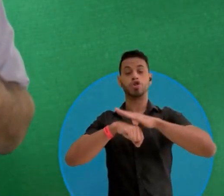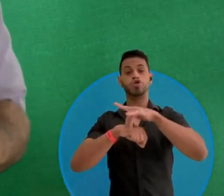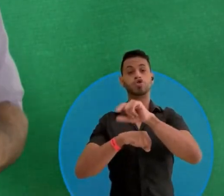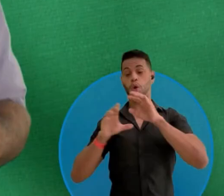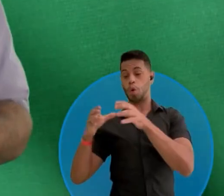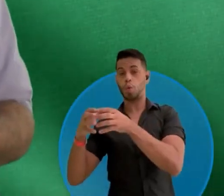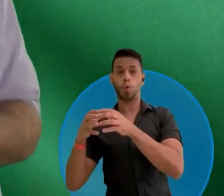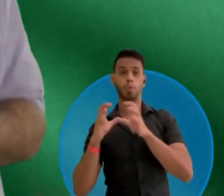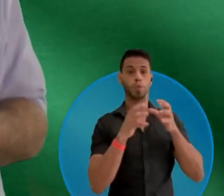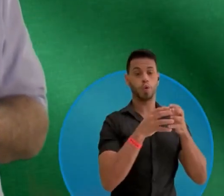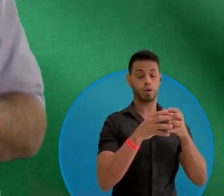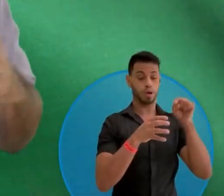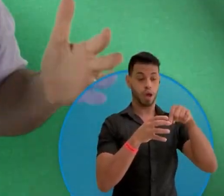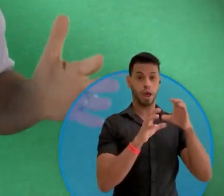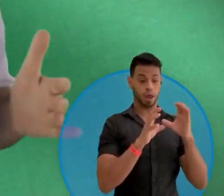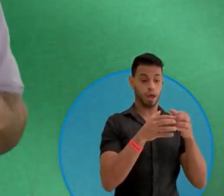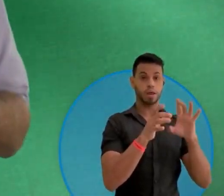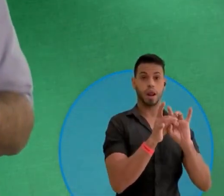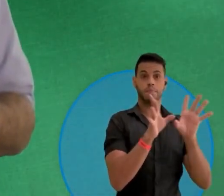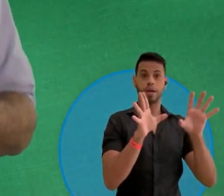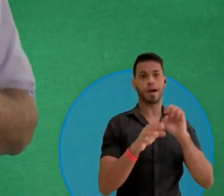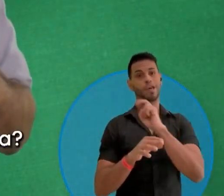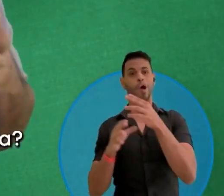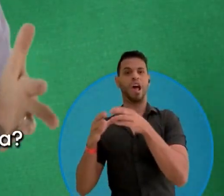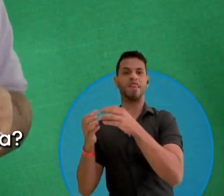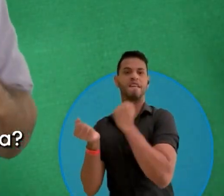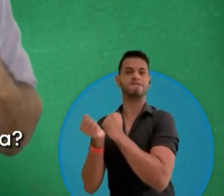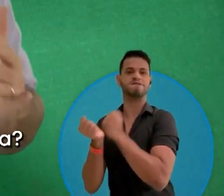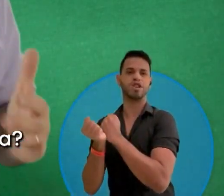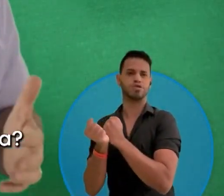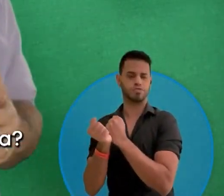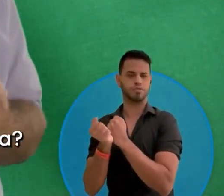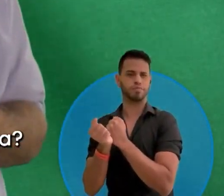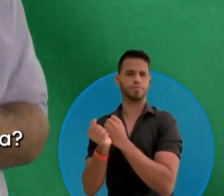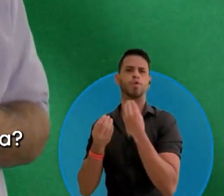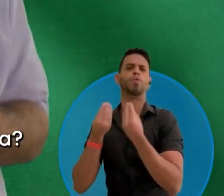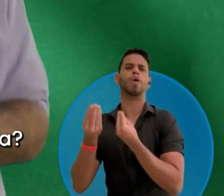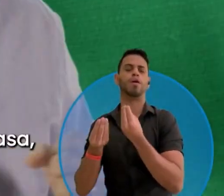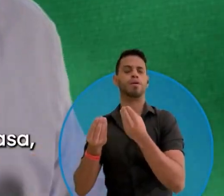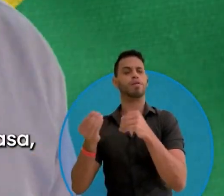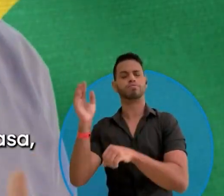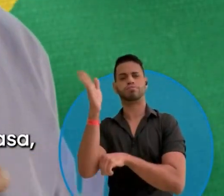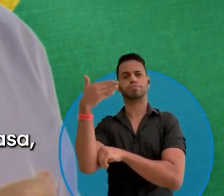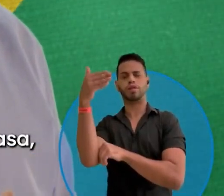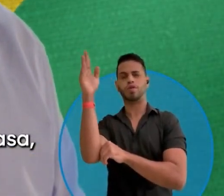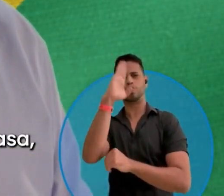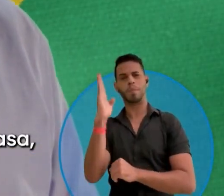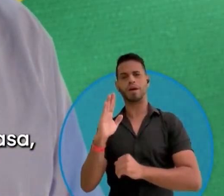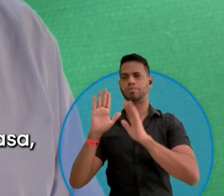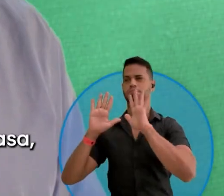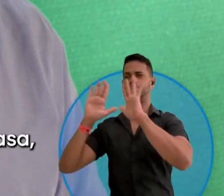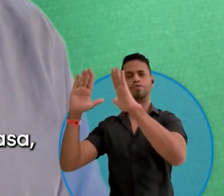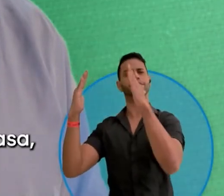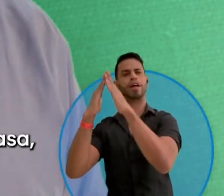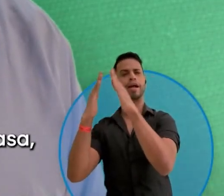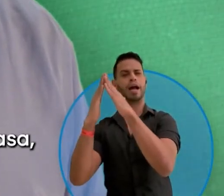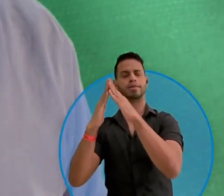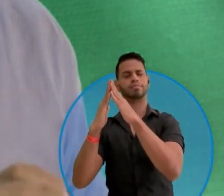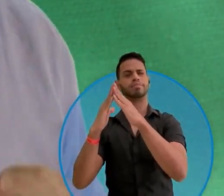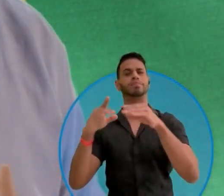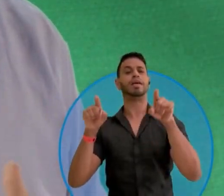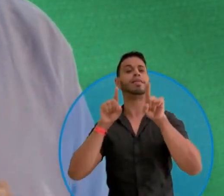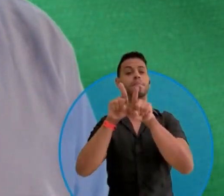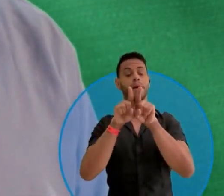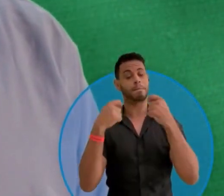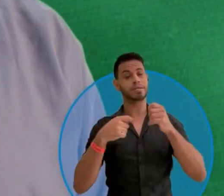de que lado você está, do lado da liberdade ou do lado que tem um vice comunista. Pendure a bandeira do Brasil na sua casa,